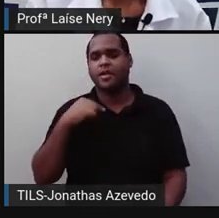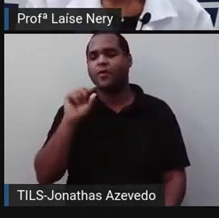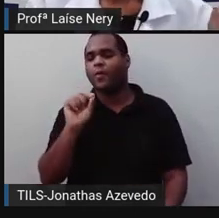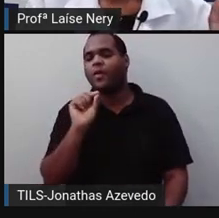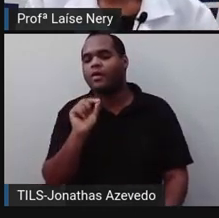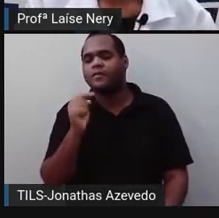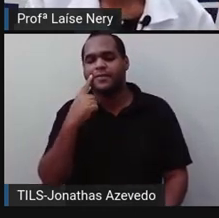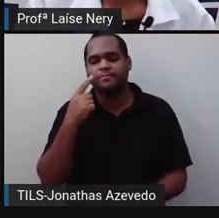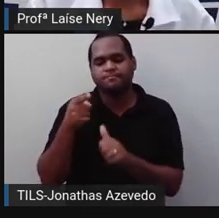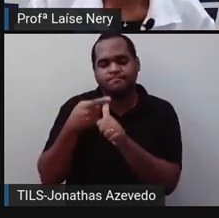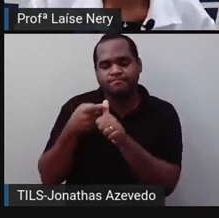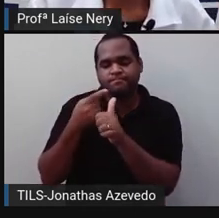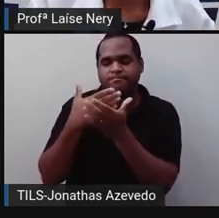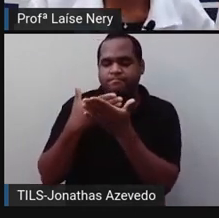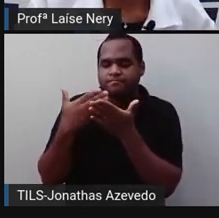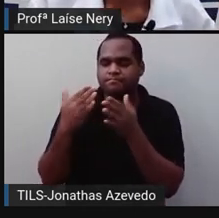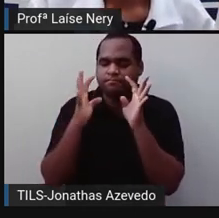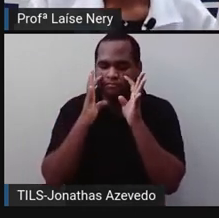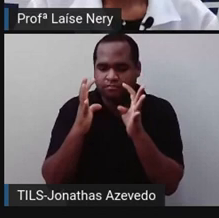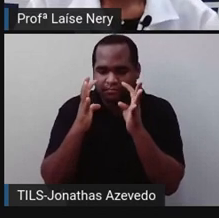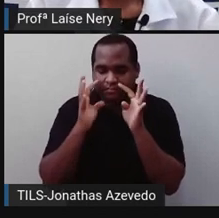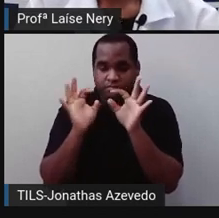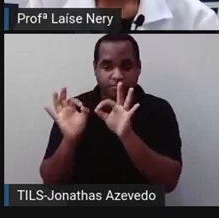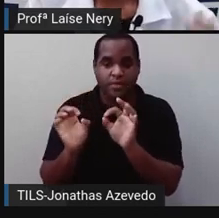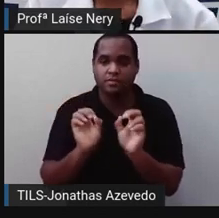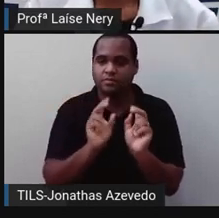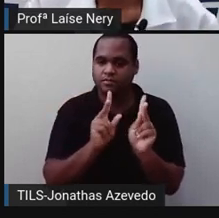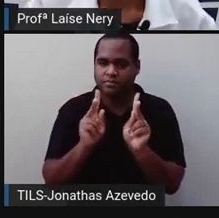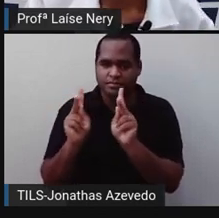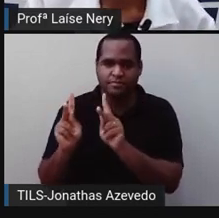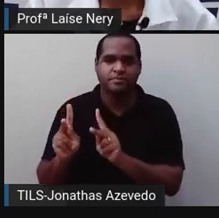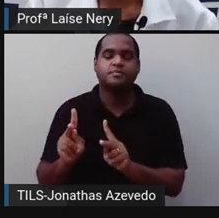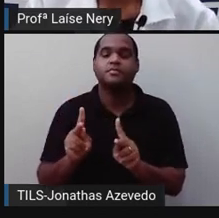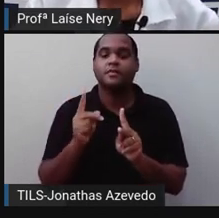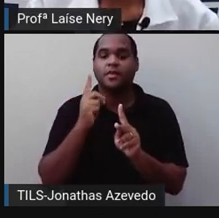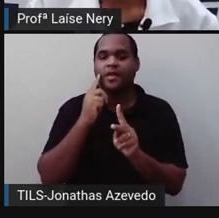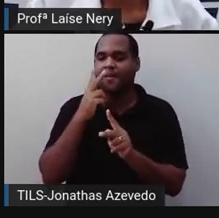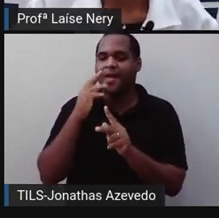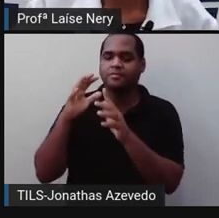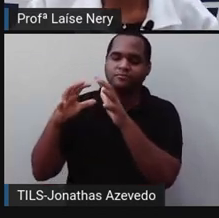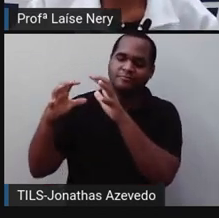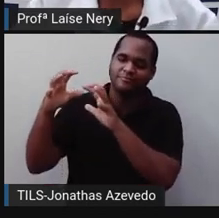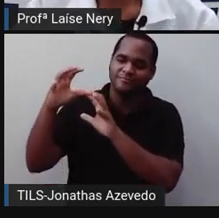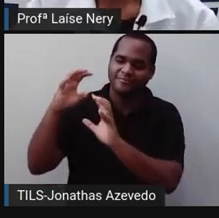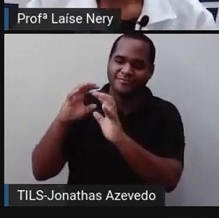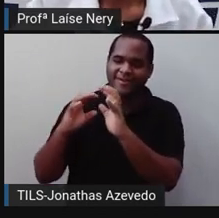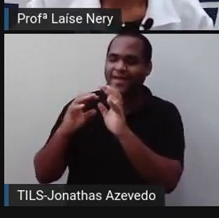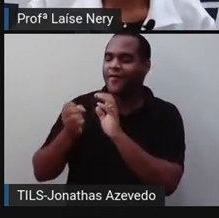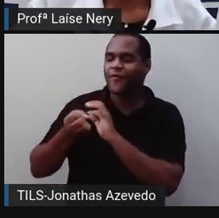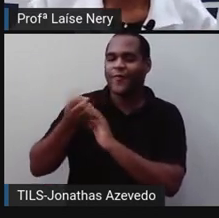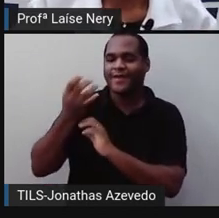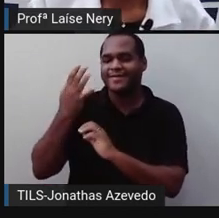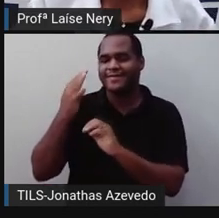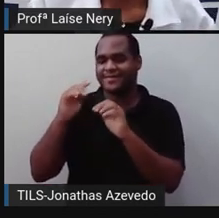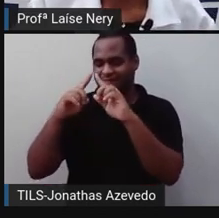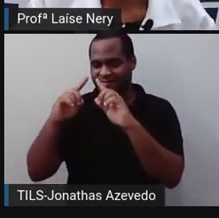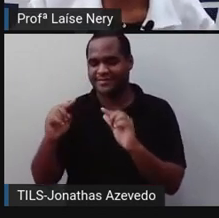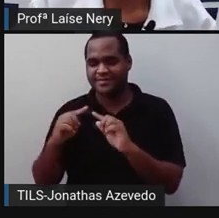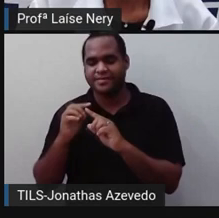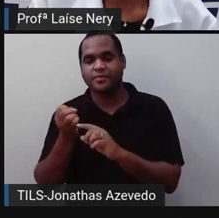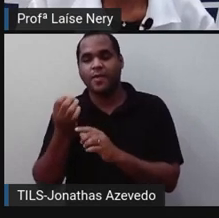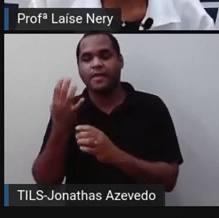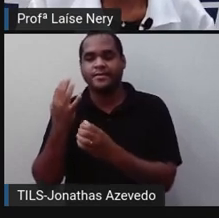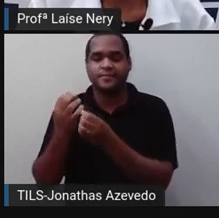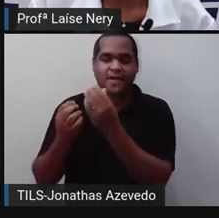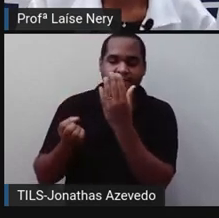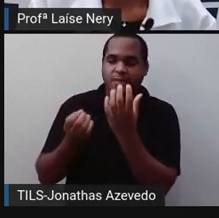precisa de bastante atenção. Por quê? À medida que ele vai girando, a gente vai contando aqui as faces que aparecem.